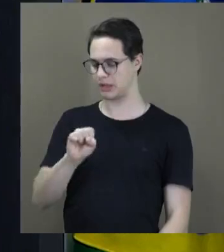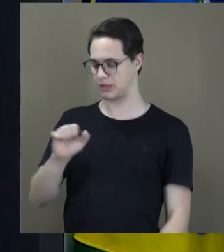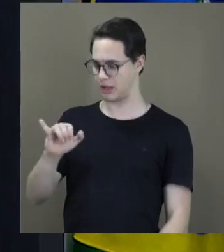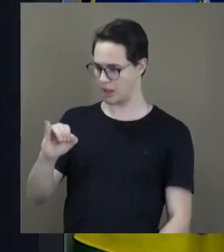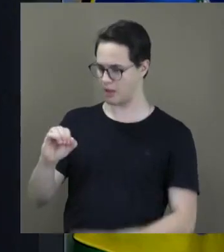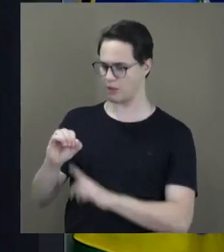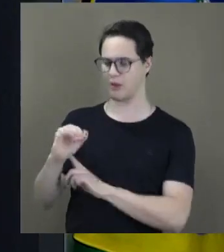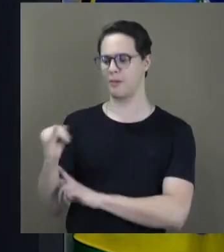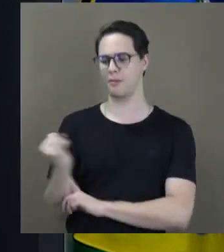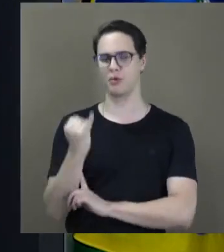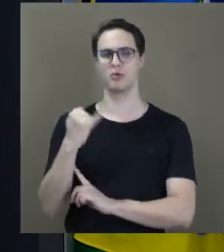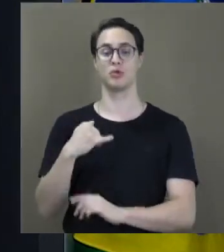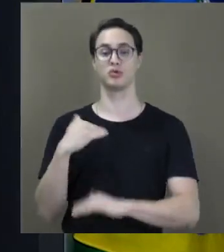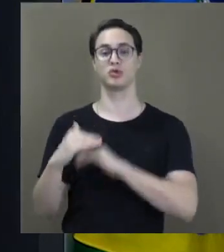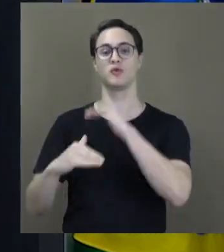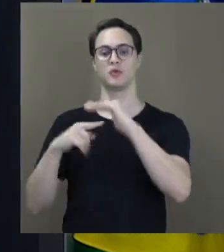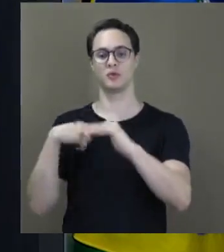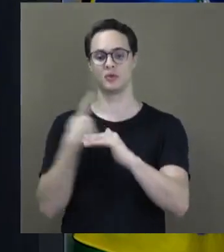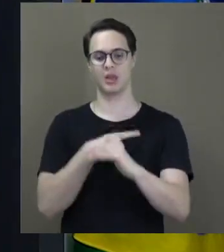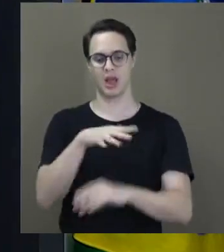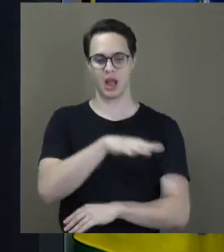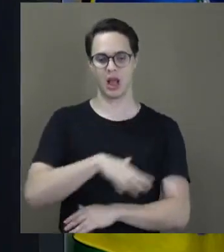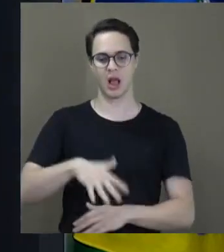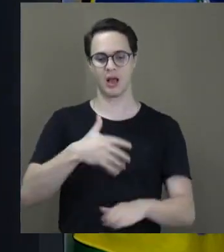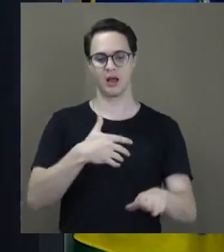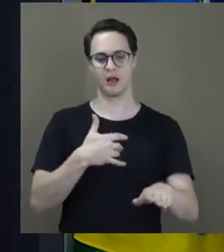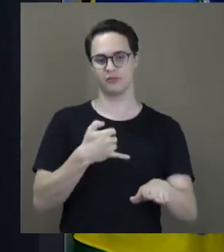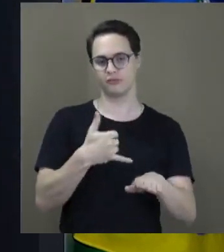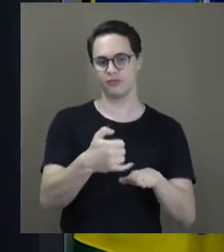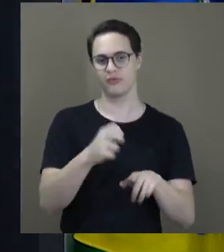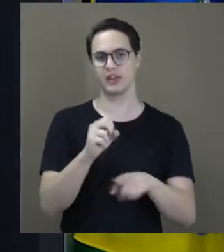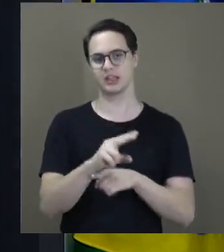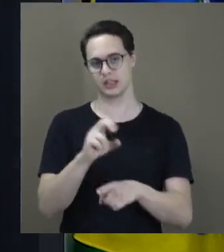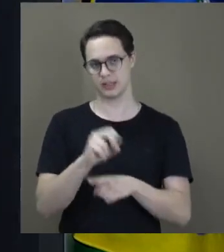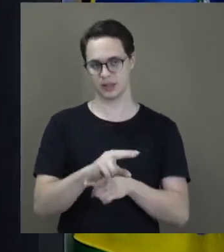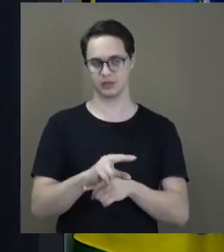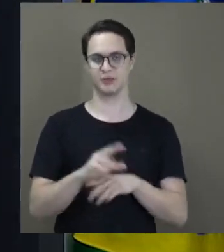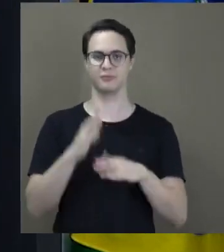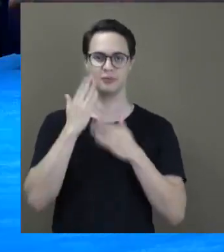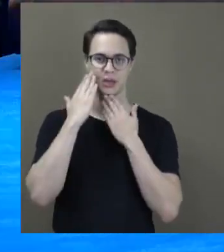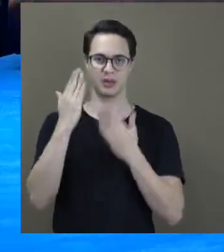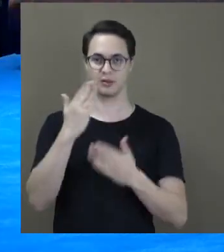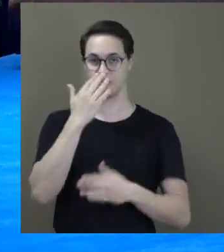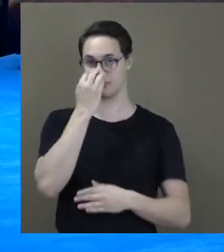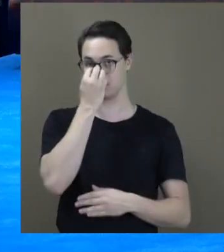para o desenvolvimento da indústria de fertilizantes do nosso país. Obrigado, senhor presidente.